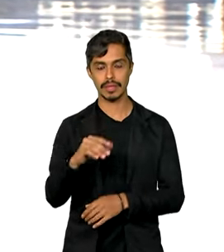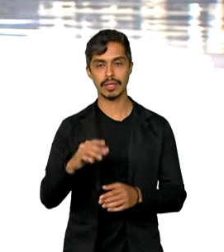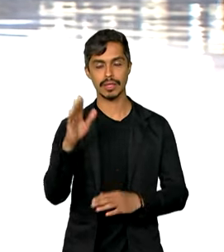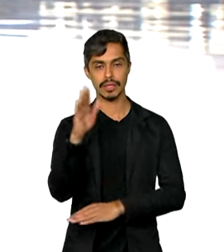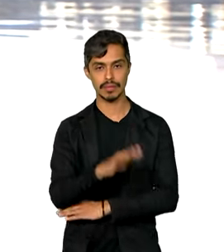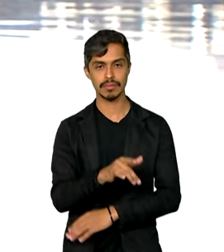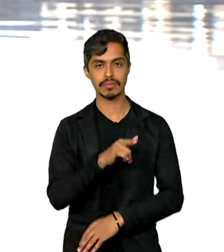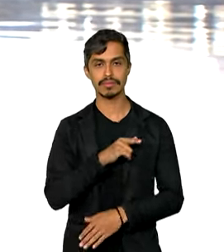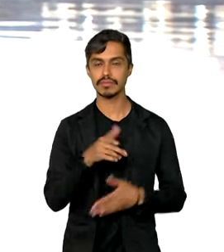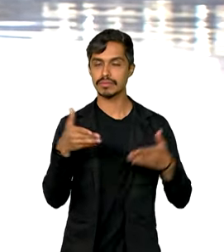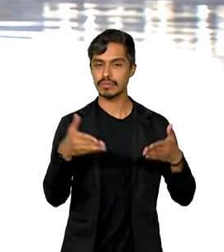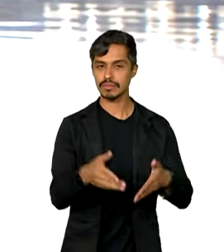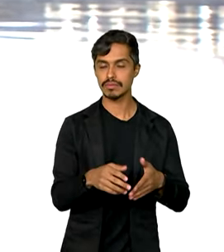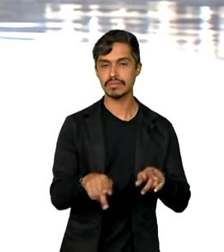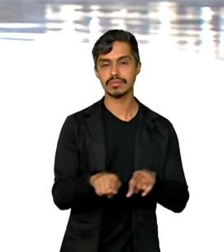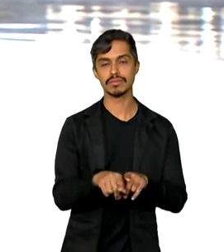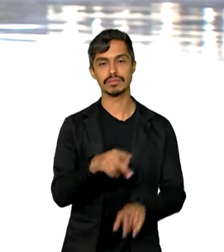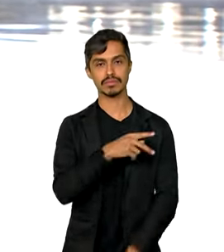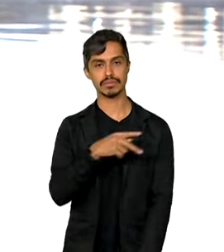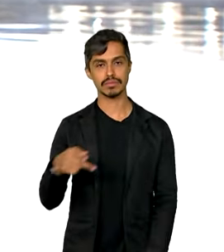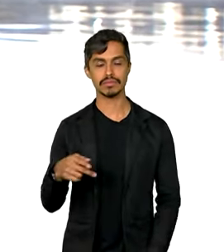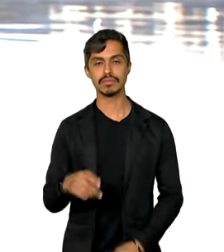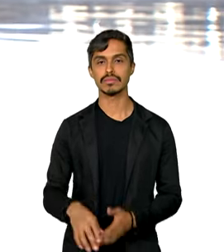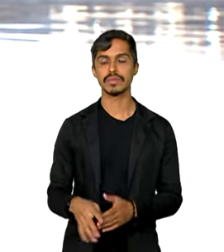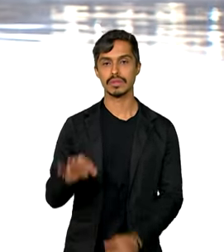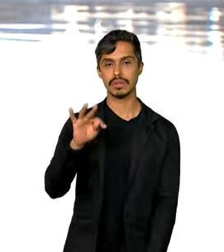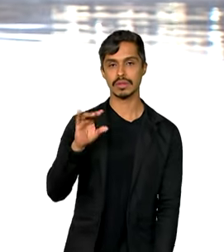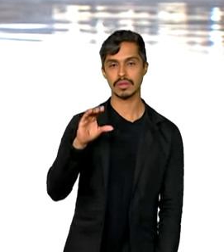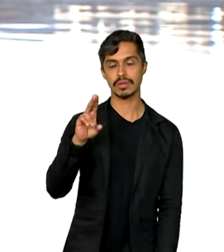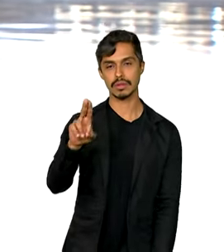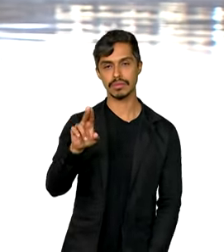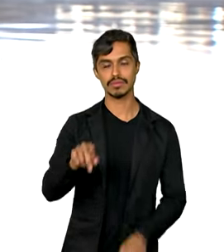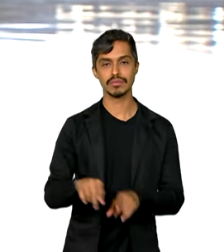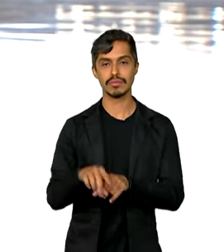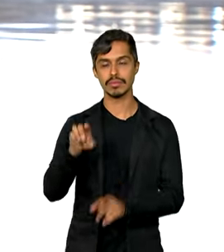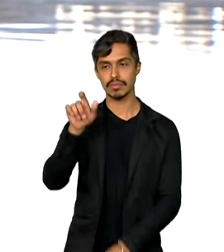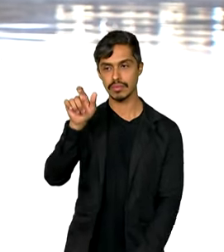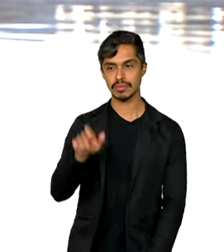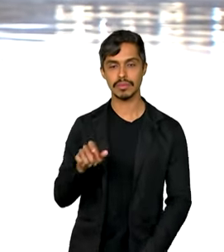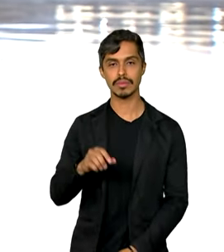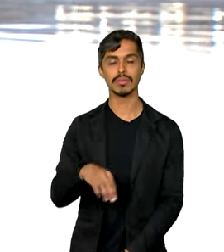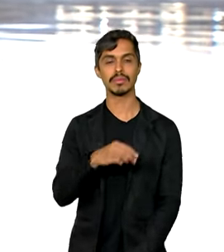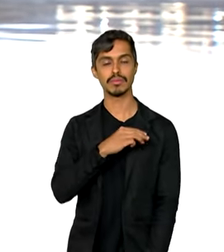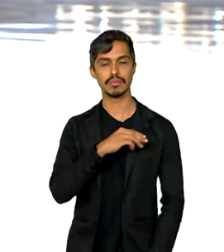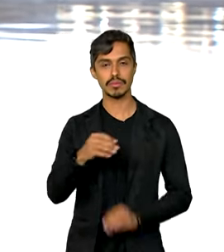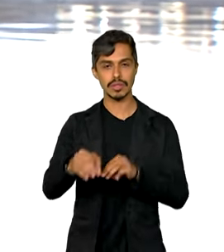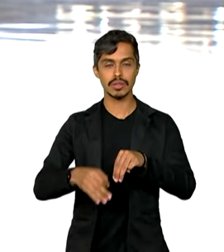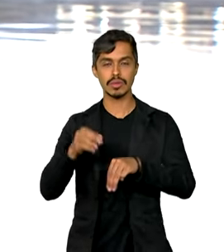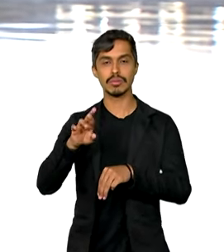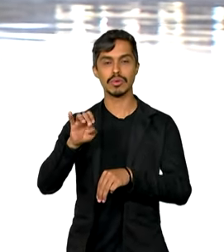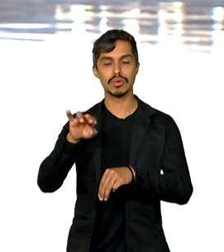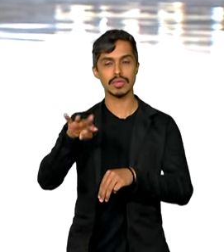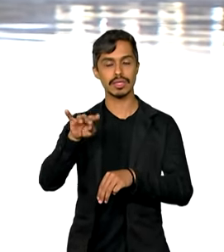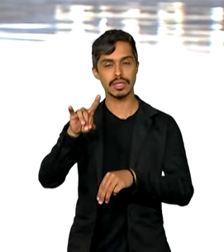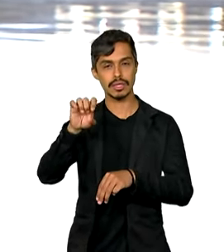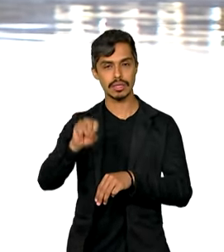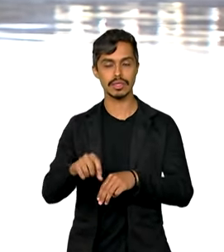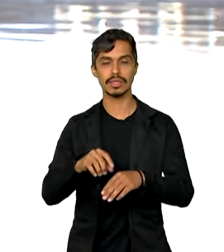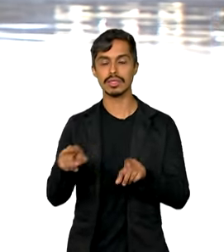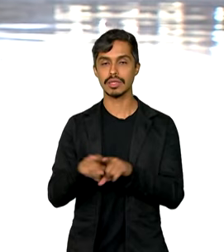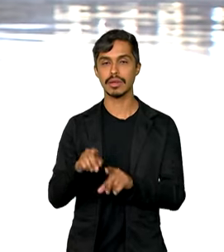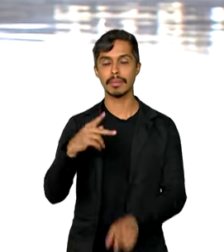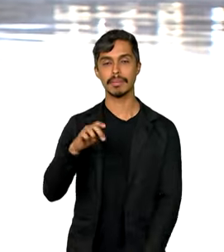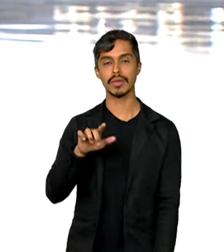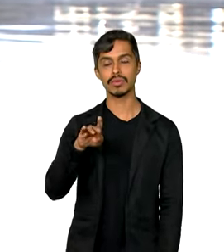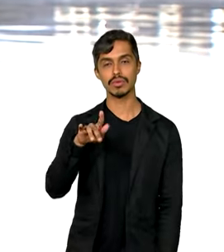o presidente do Tribunal de Contas da União, ministro Bruno Dantas, e o procurador-geral da República, Paulo Gonê. A